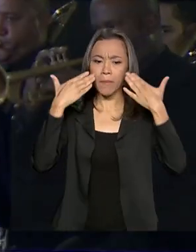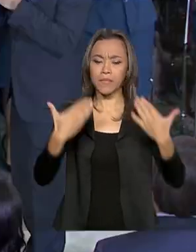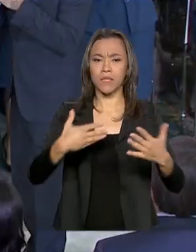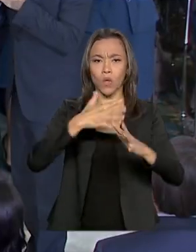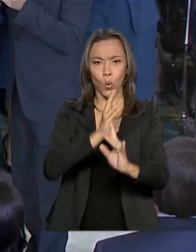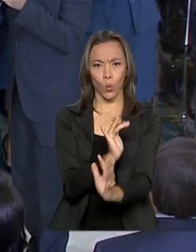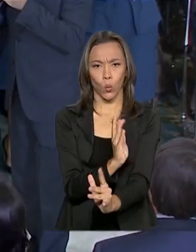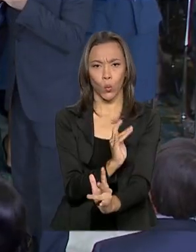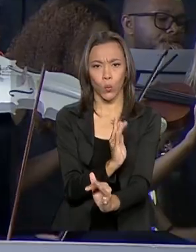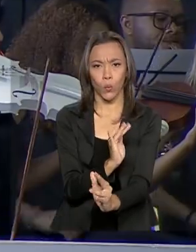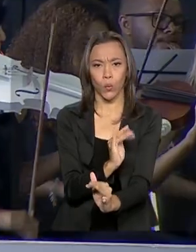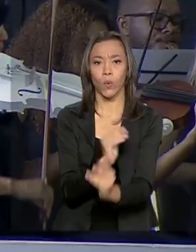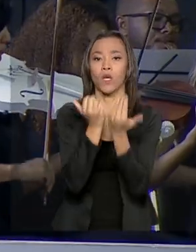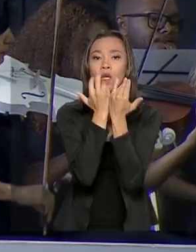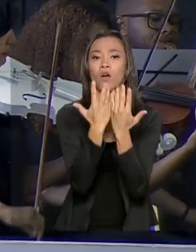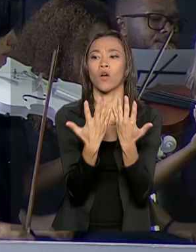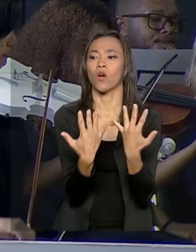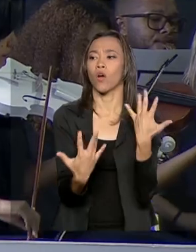orquestra e coral.